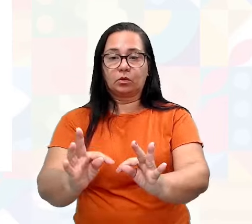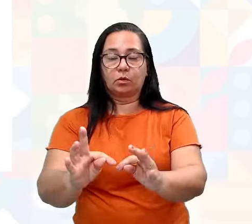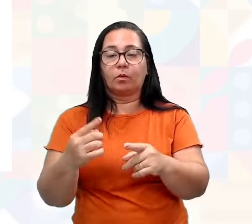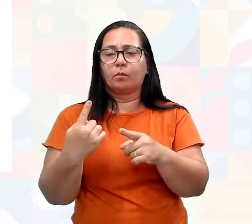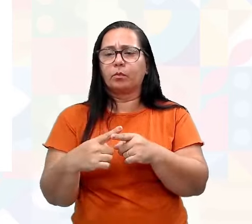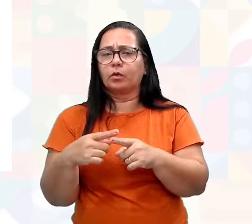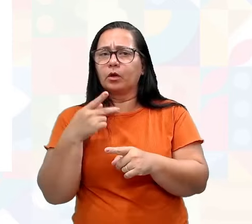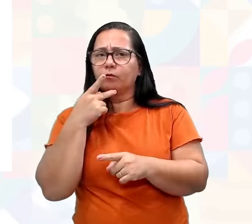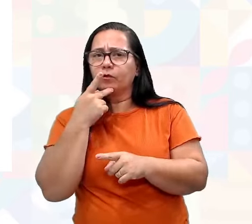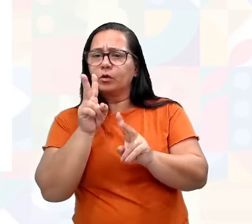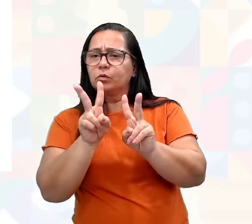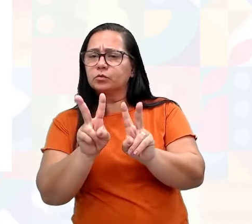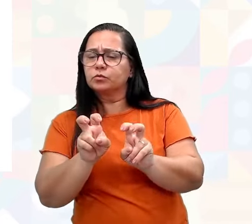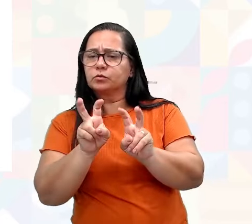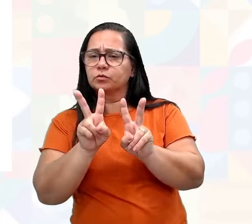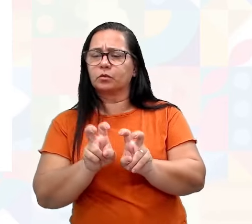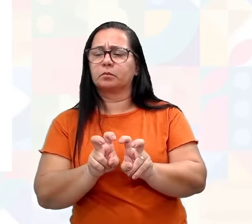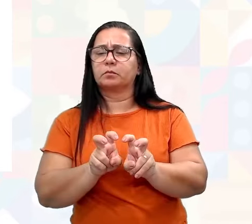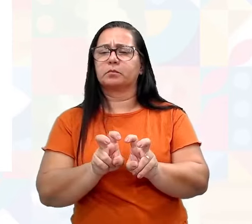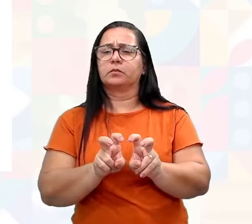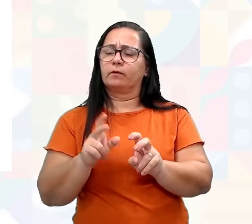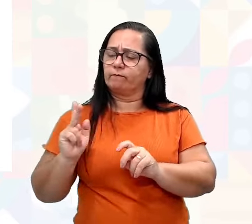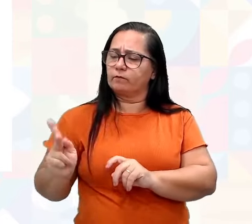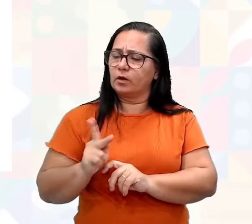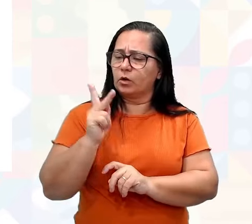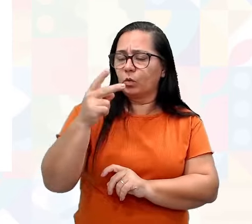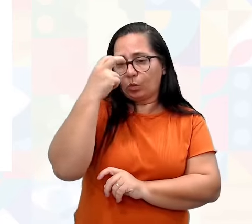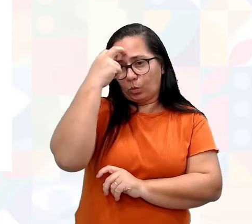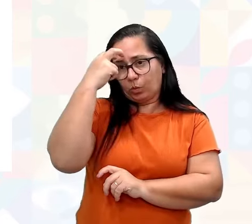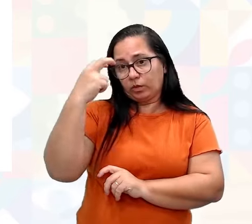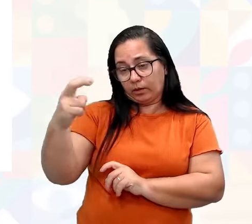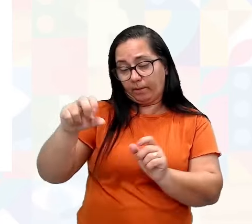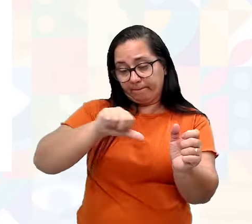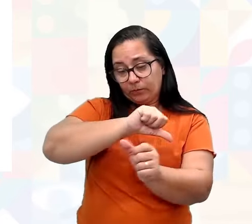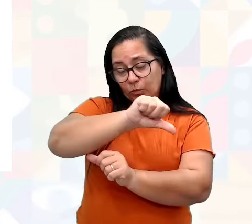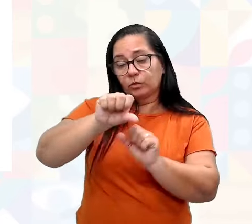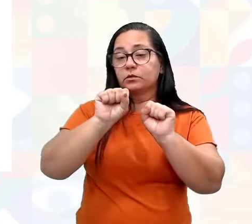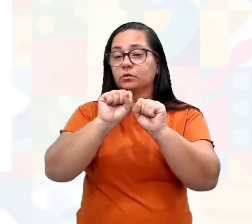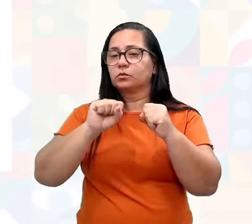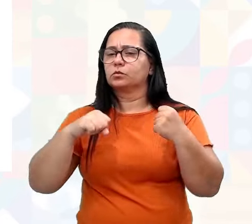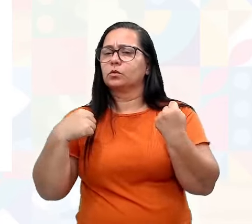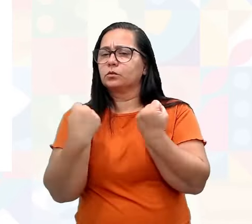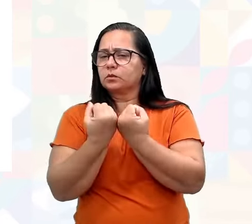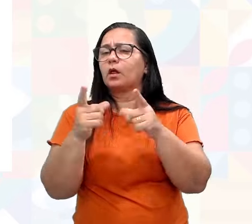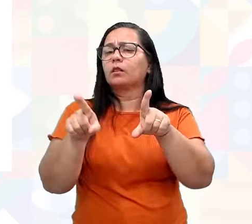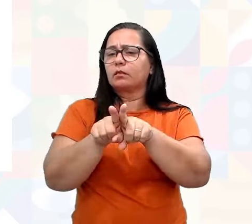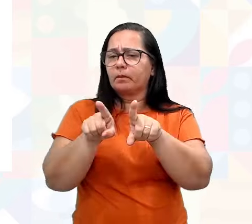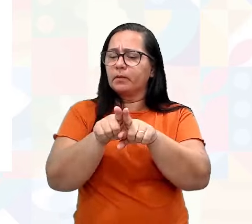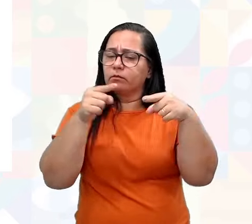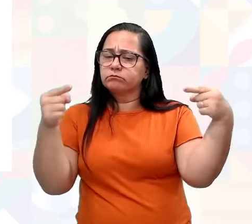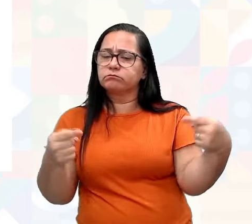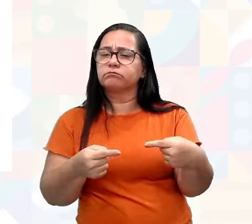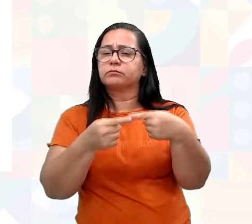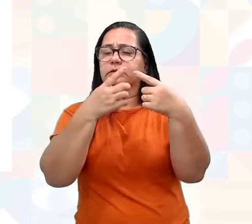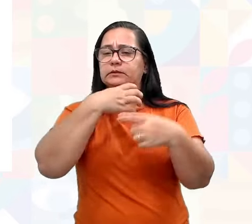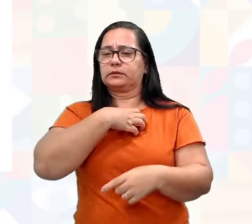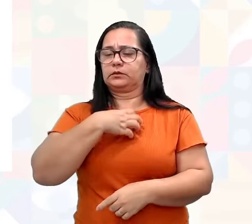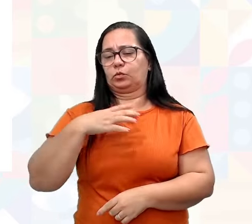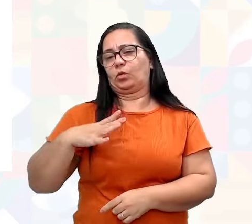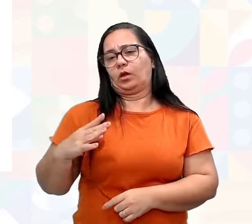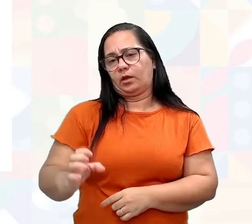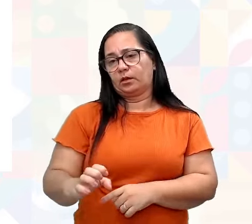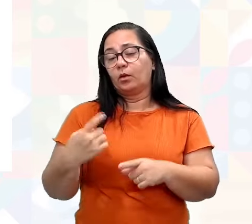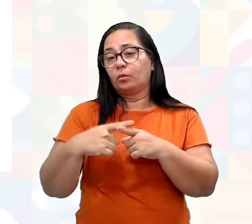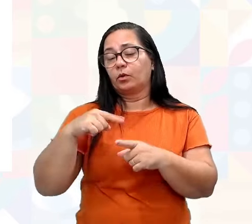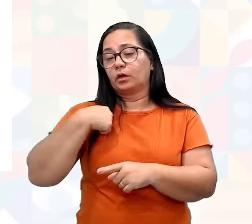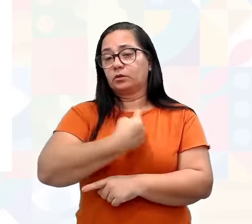parte aqui, quando a gente fala sobre valores culturais e mudanças sociais, também está muito ligado nesse sentido de ética, porque